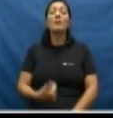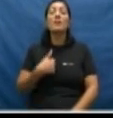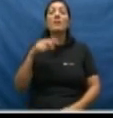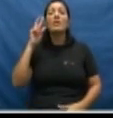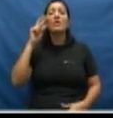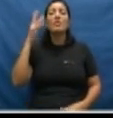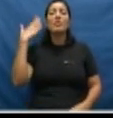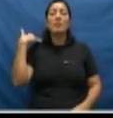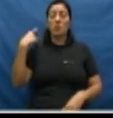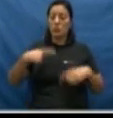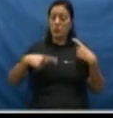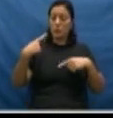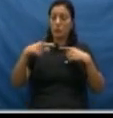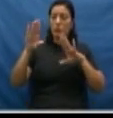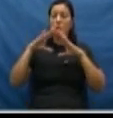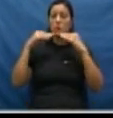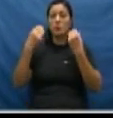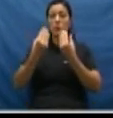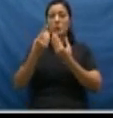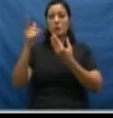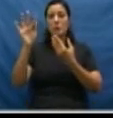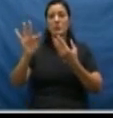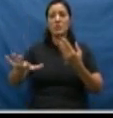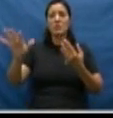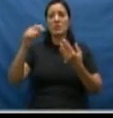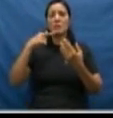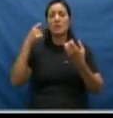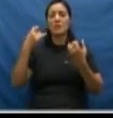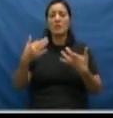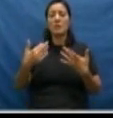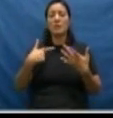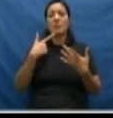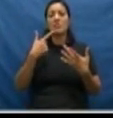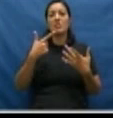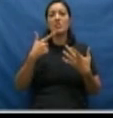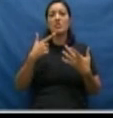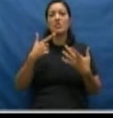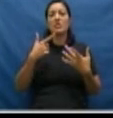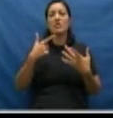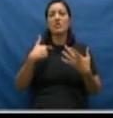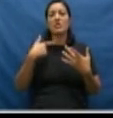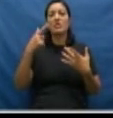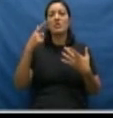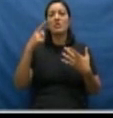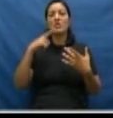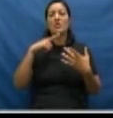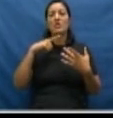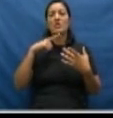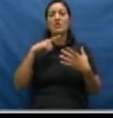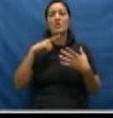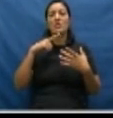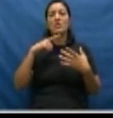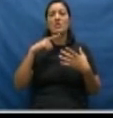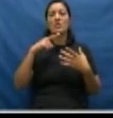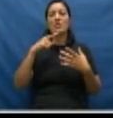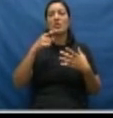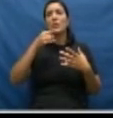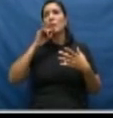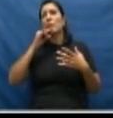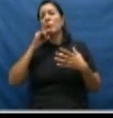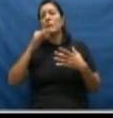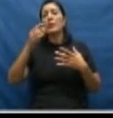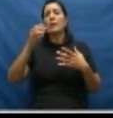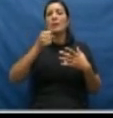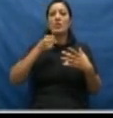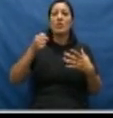debate na Câmara Federal, que quando discutimos a questão da propaganda das bebidas nos